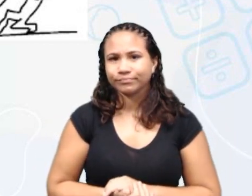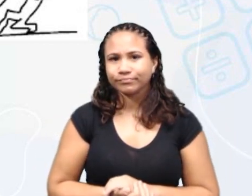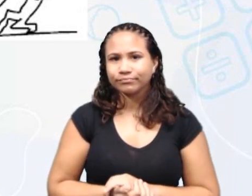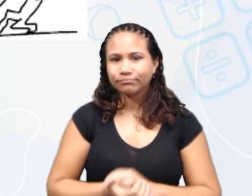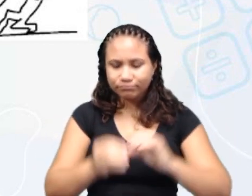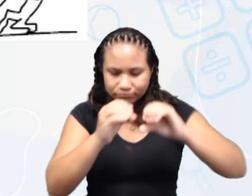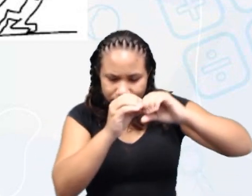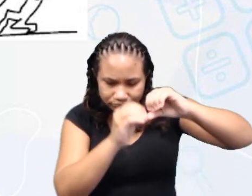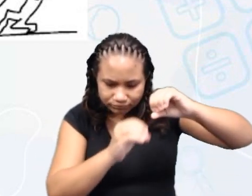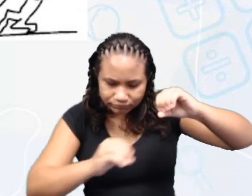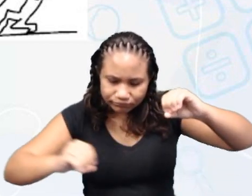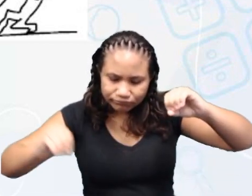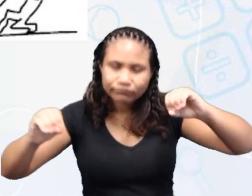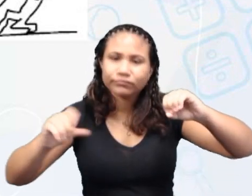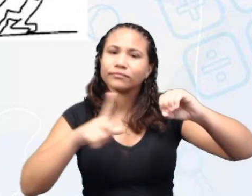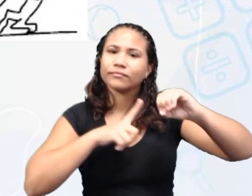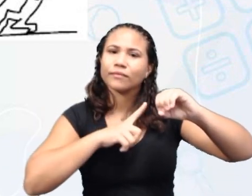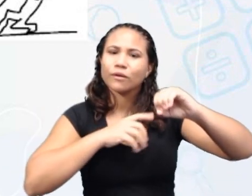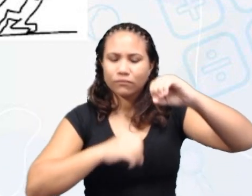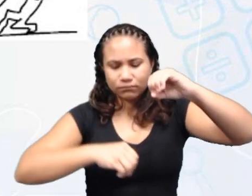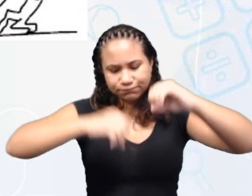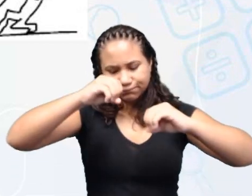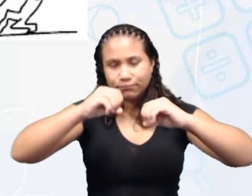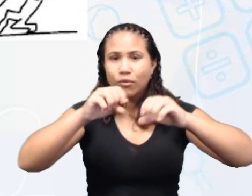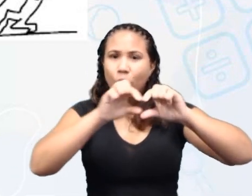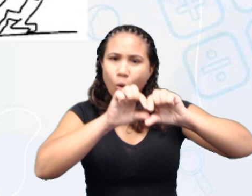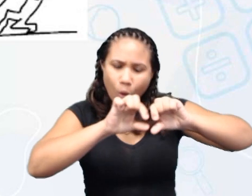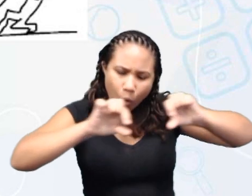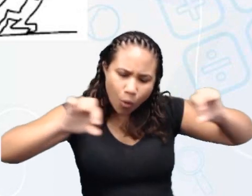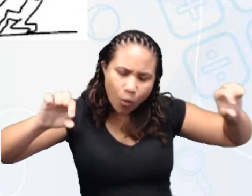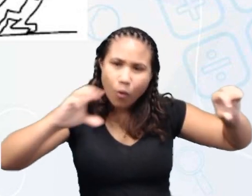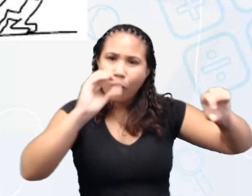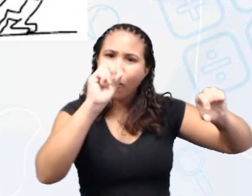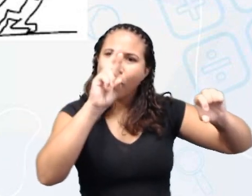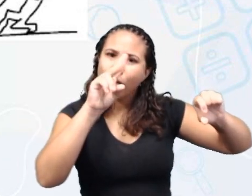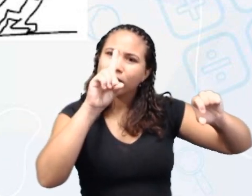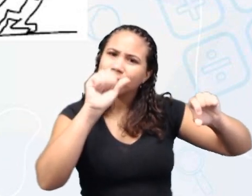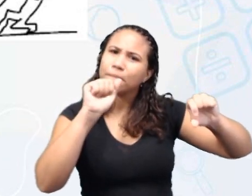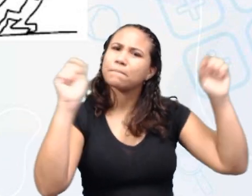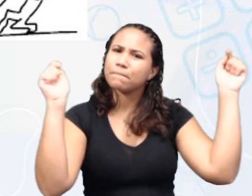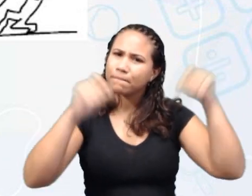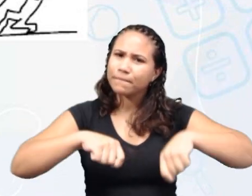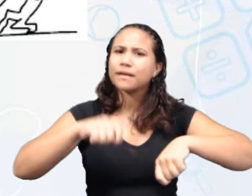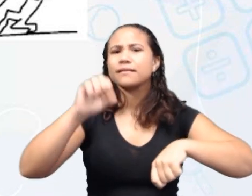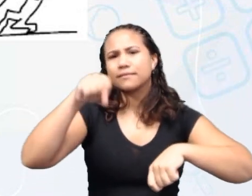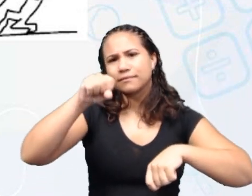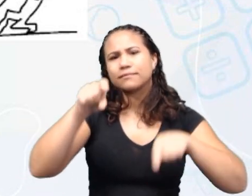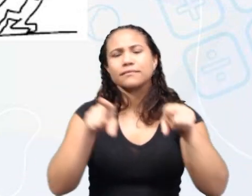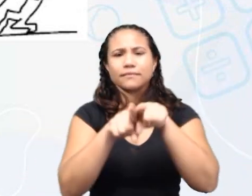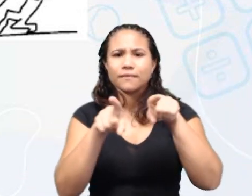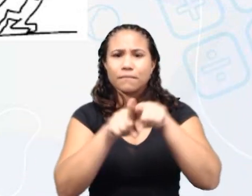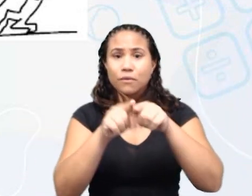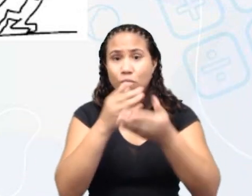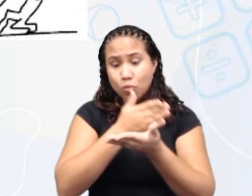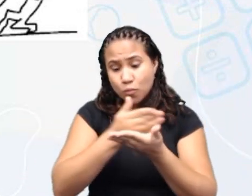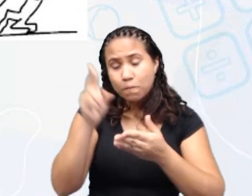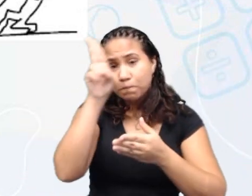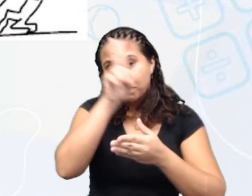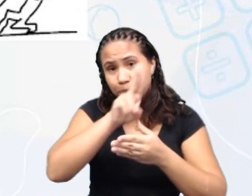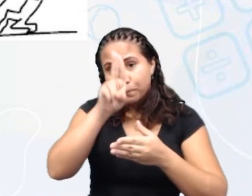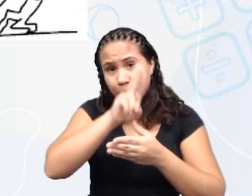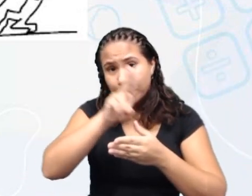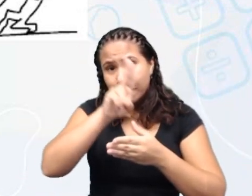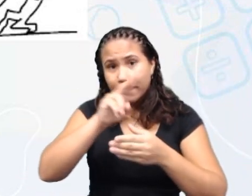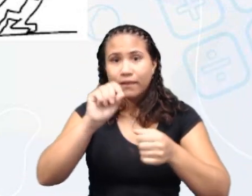longo de sua borda, onde uma corda ou cabo pode ser colocada. Ela usa o princípio de